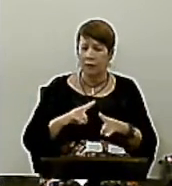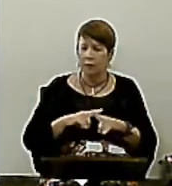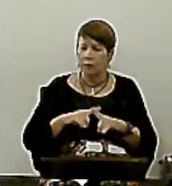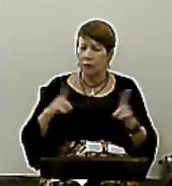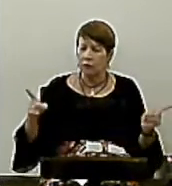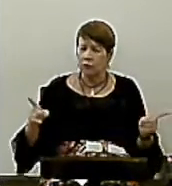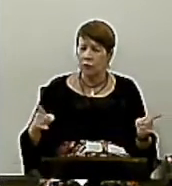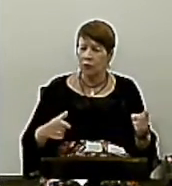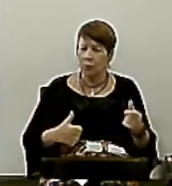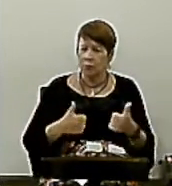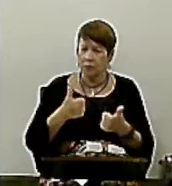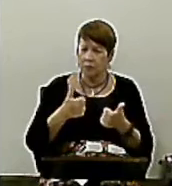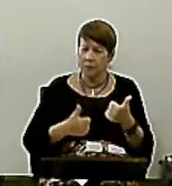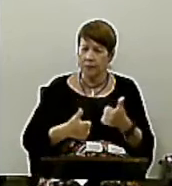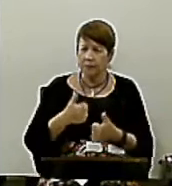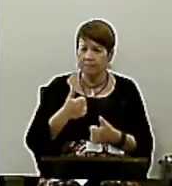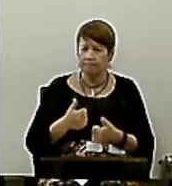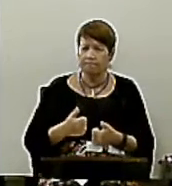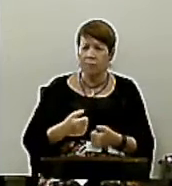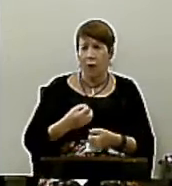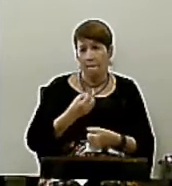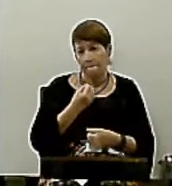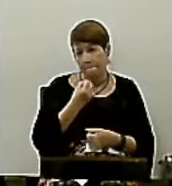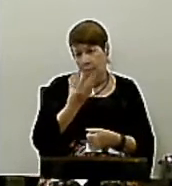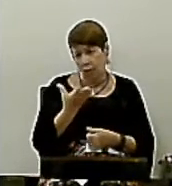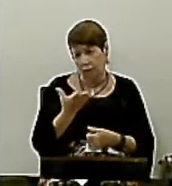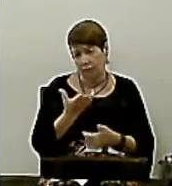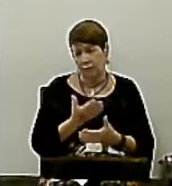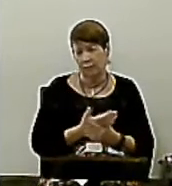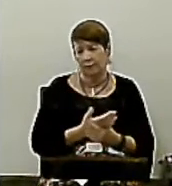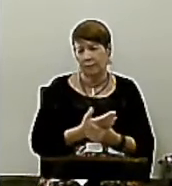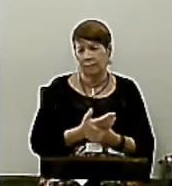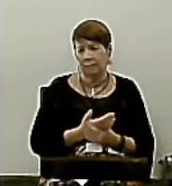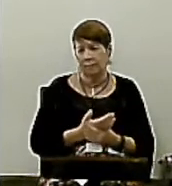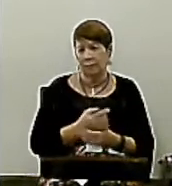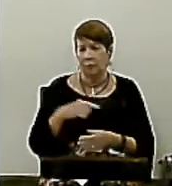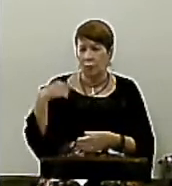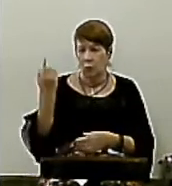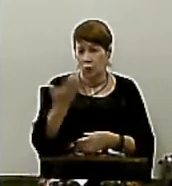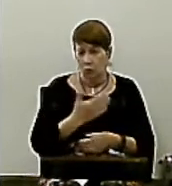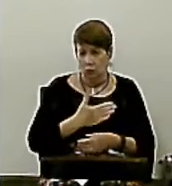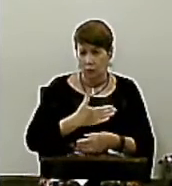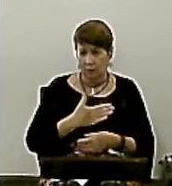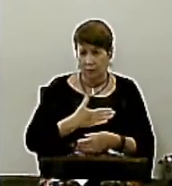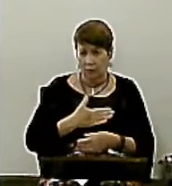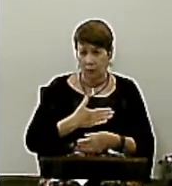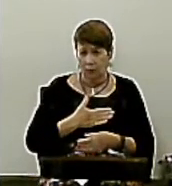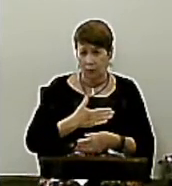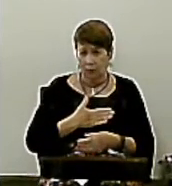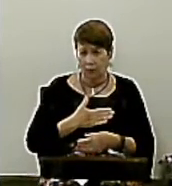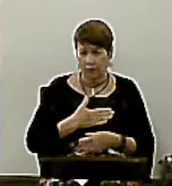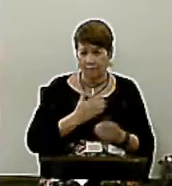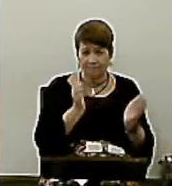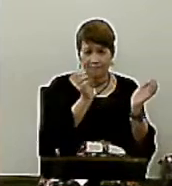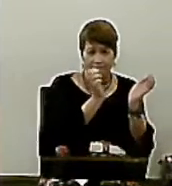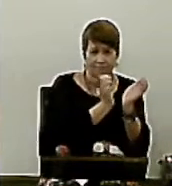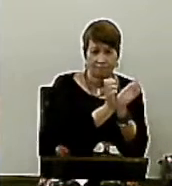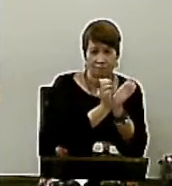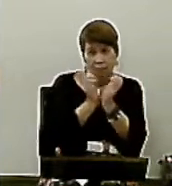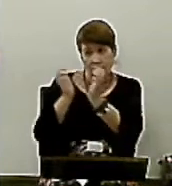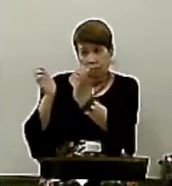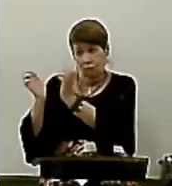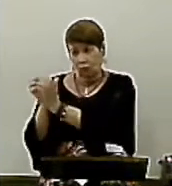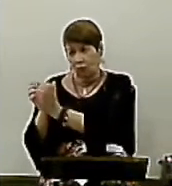diferentes Do que nós Costumamos fazer Nós gostamos muito De jogos De competição Em que um grupo Vai vencer o outro